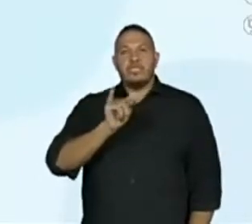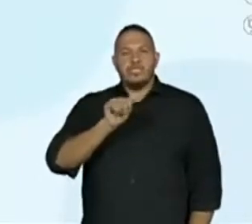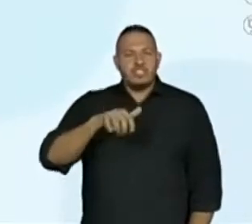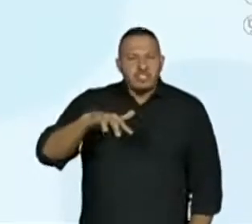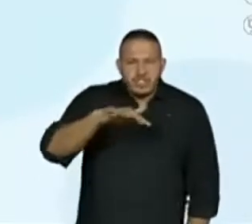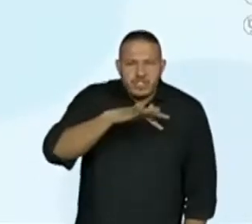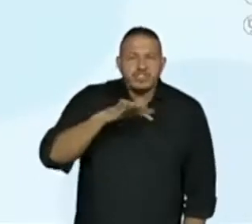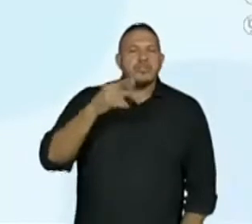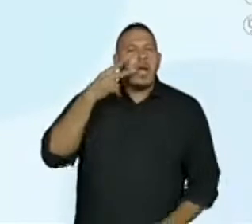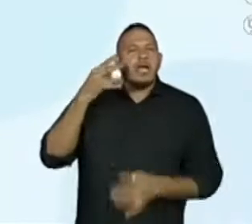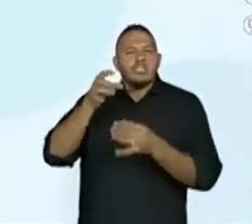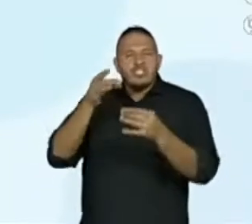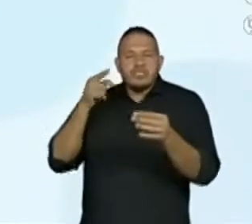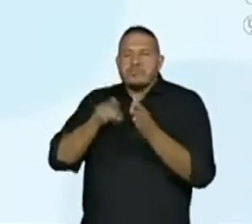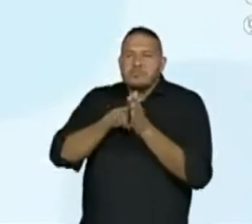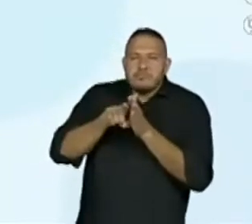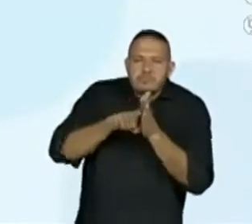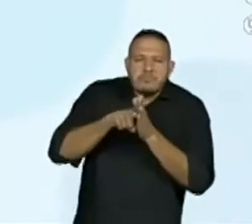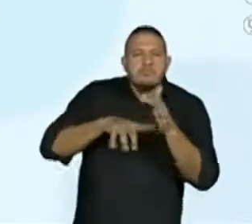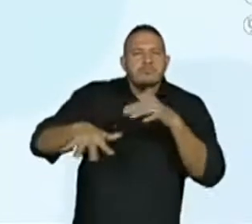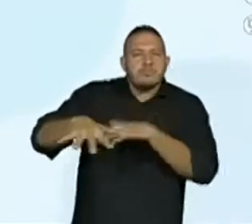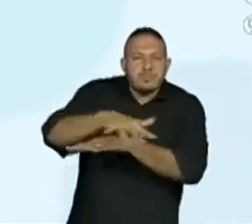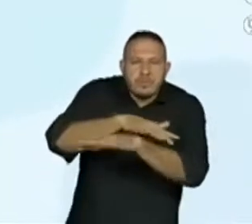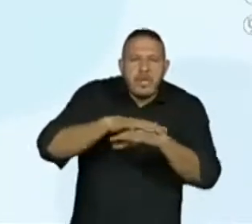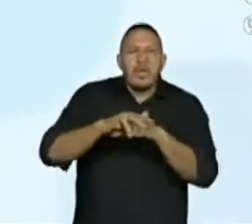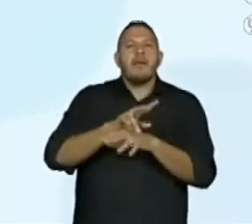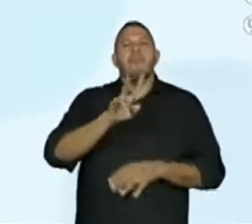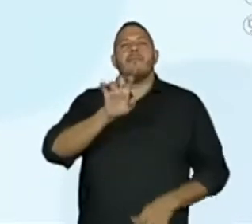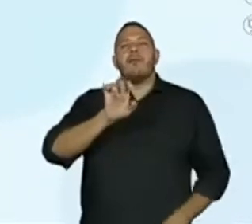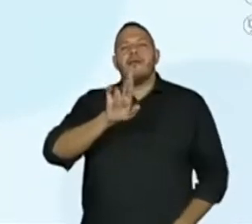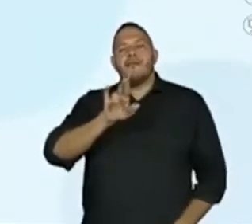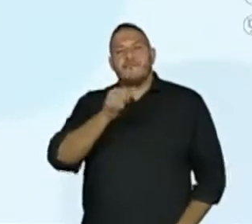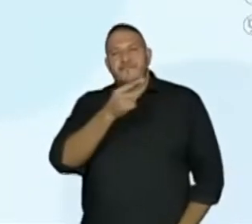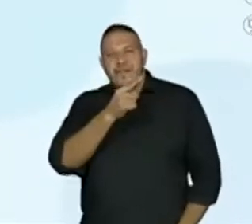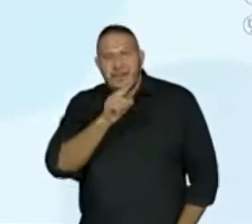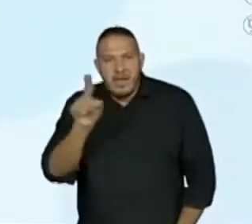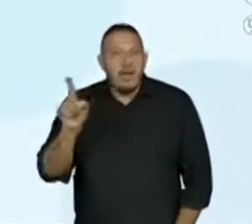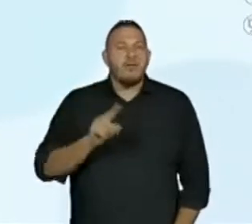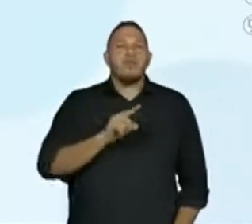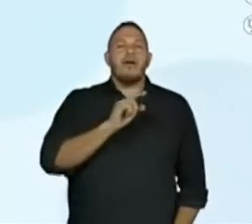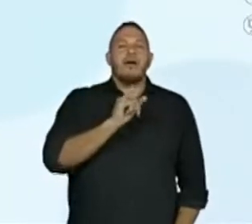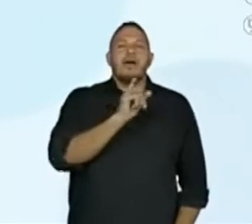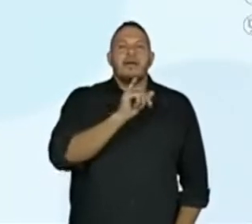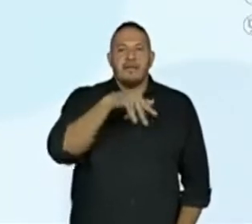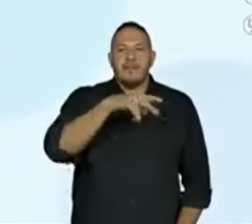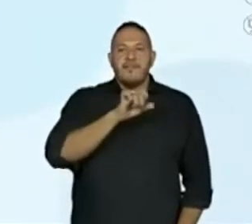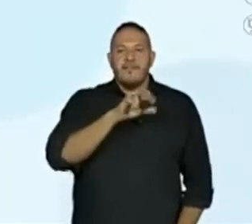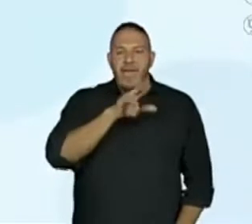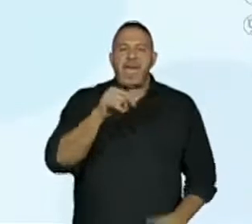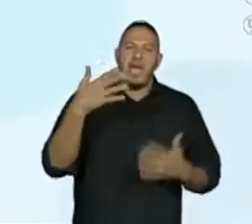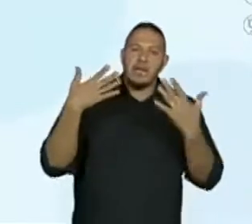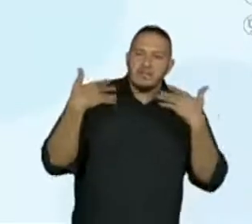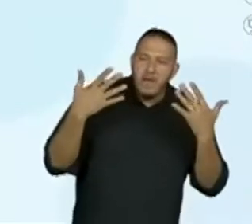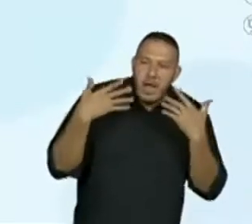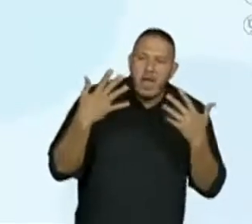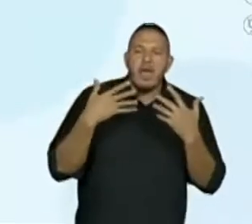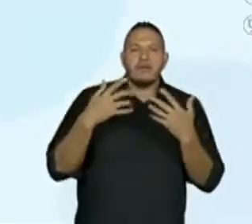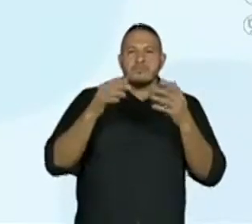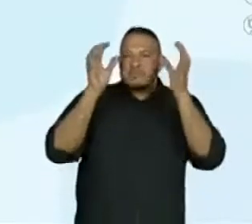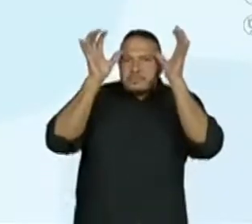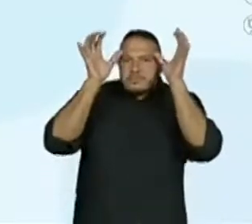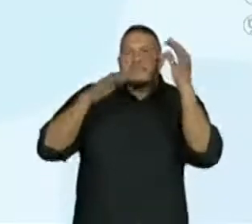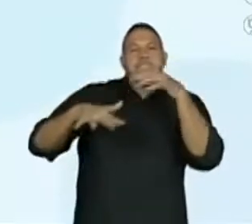velho verão do cervo outono anta do norte e colibri primavera e por último